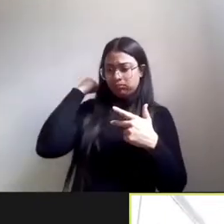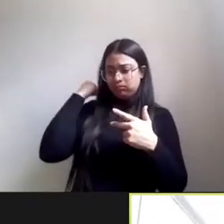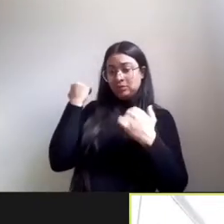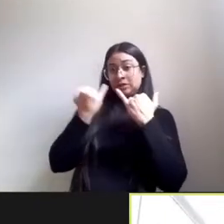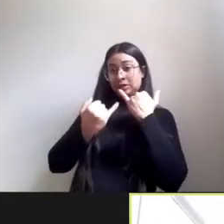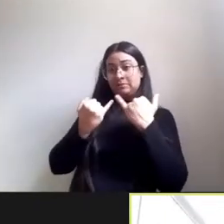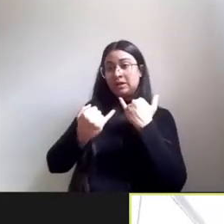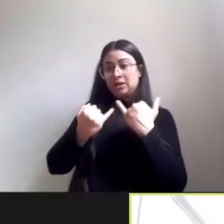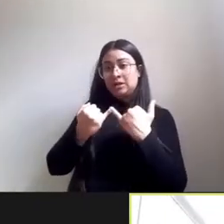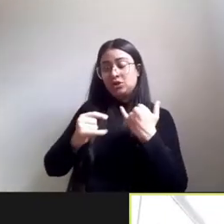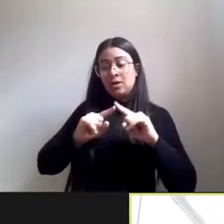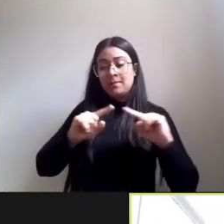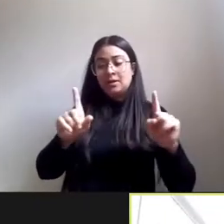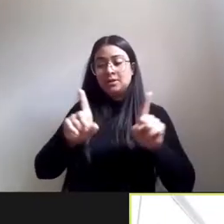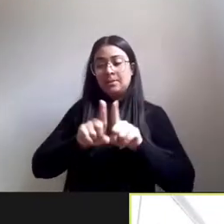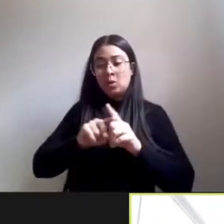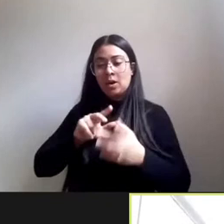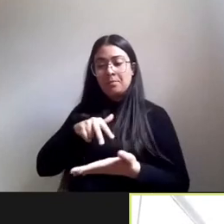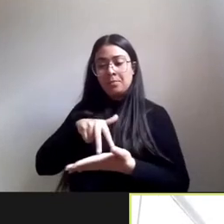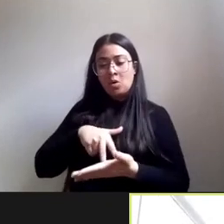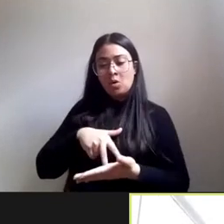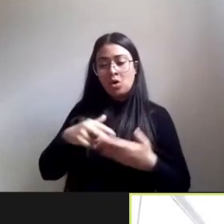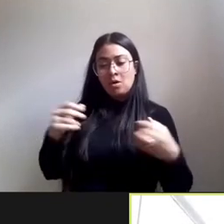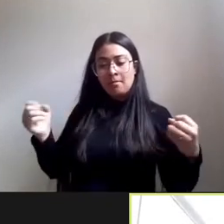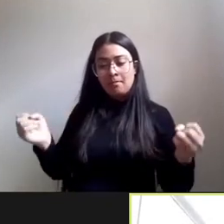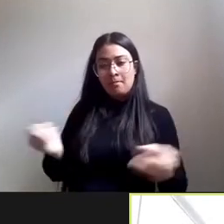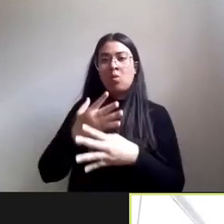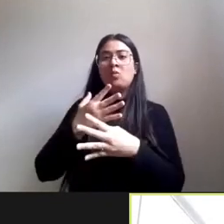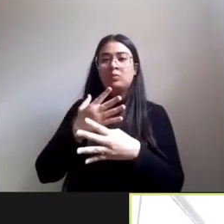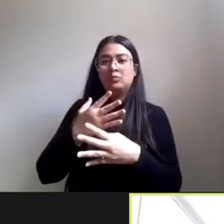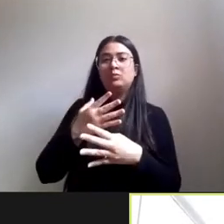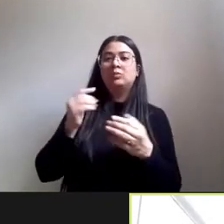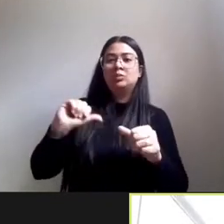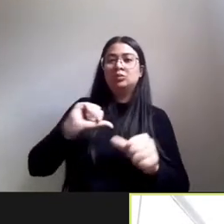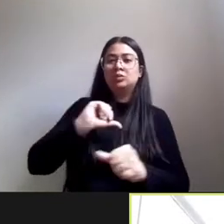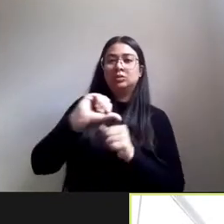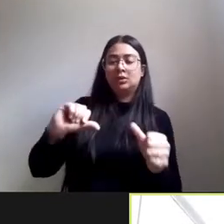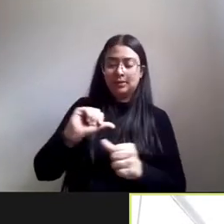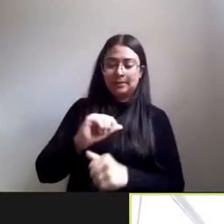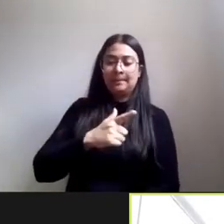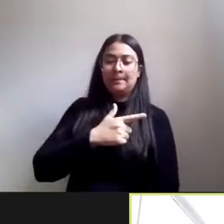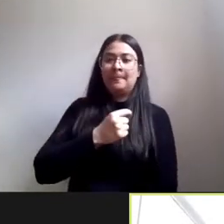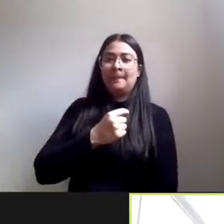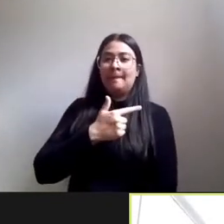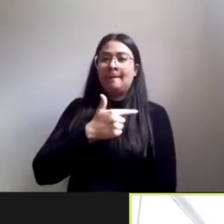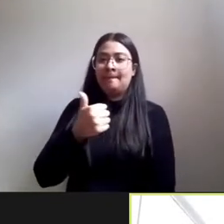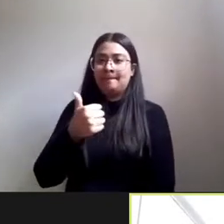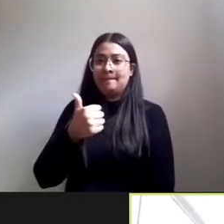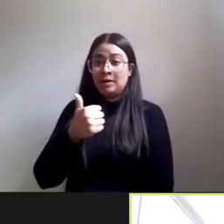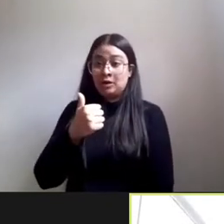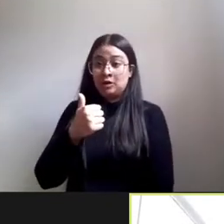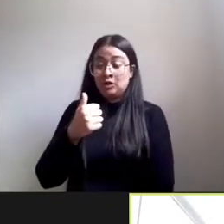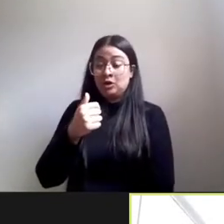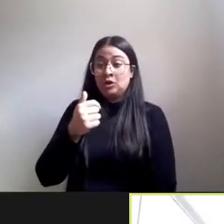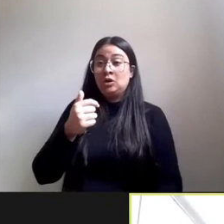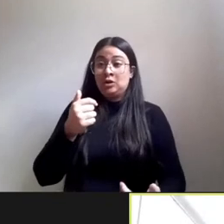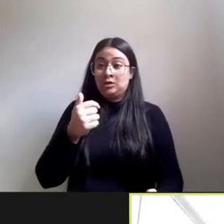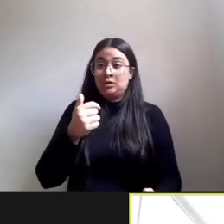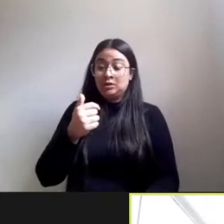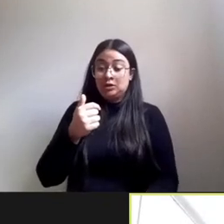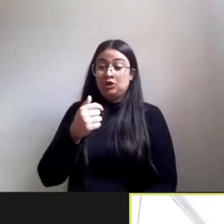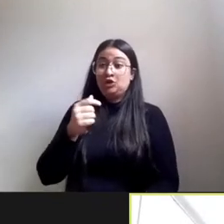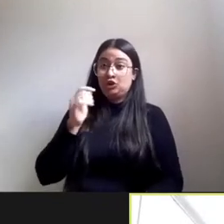também com posições potentes de transformação em 2021 a gente vai comemorar e é em janeiro daqui a dois meses